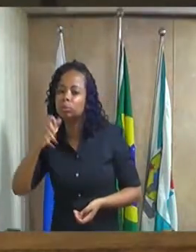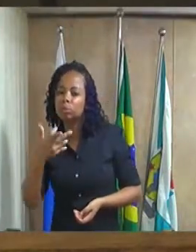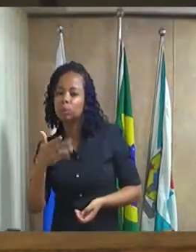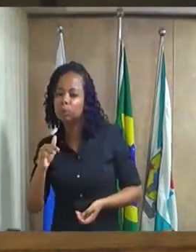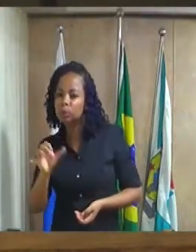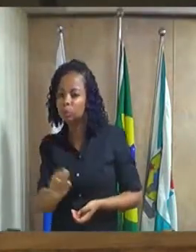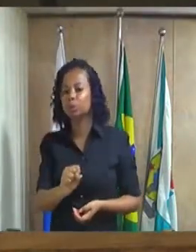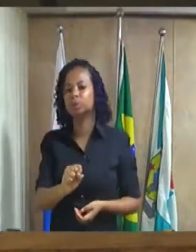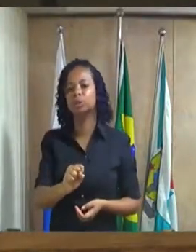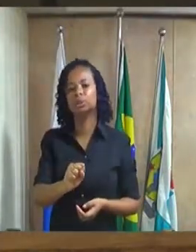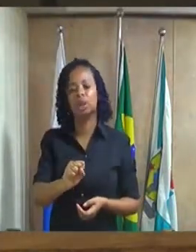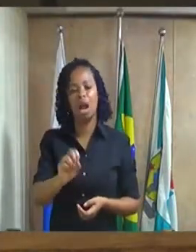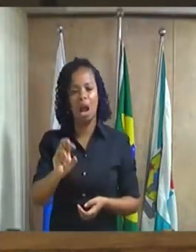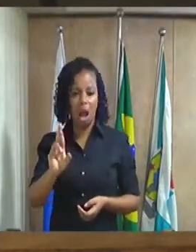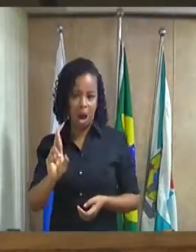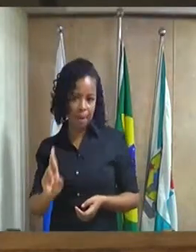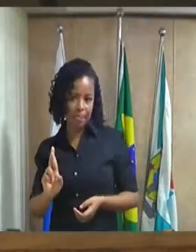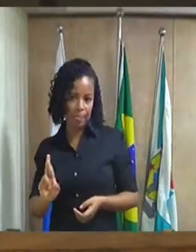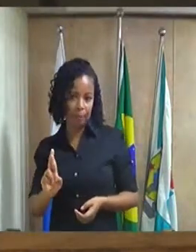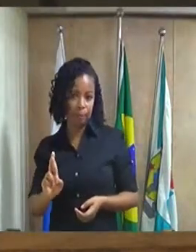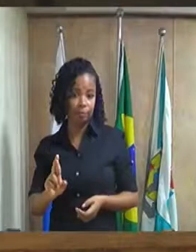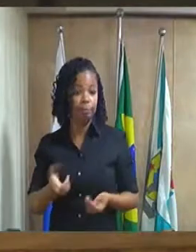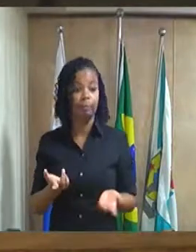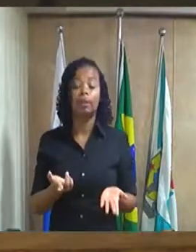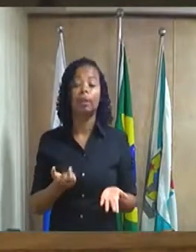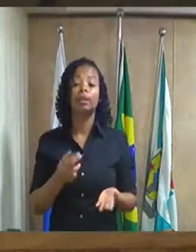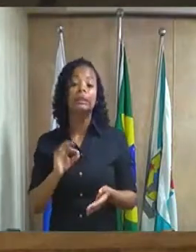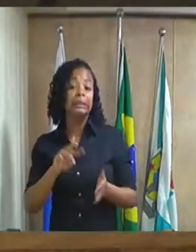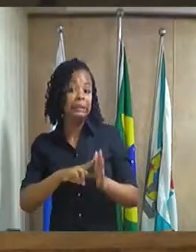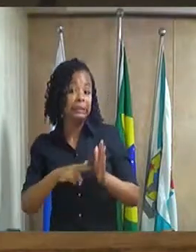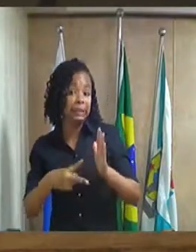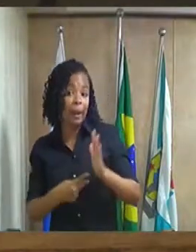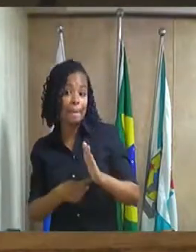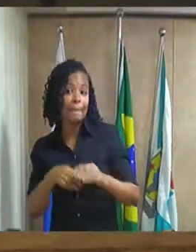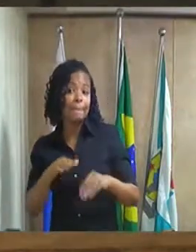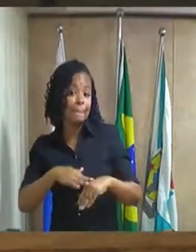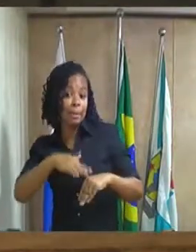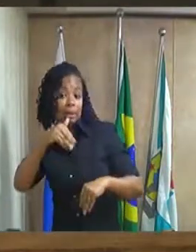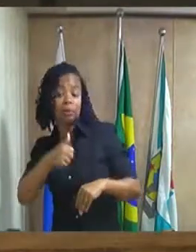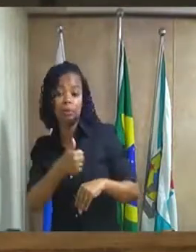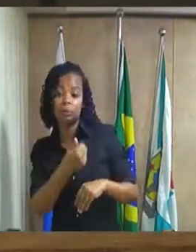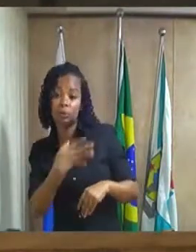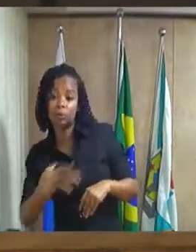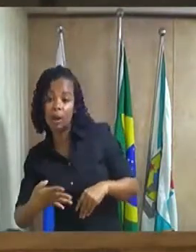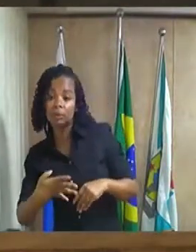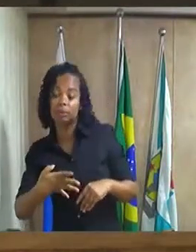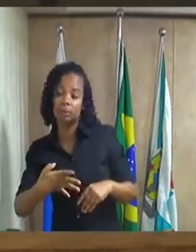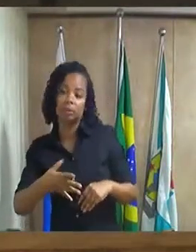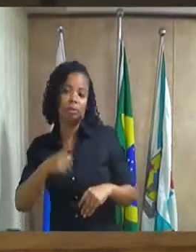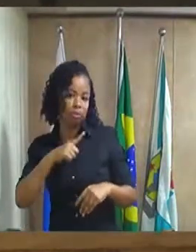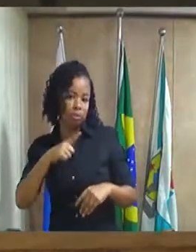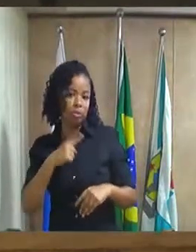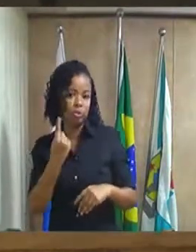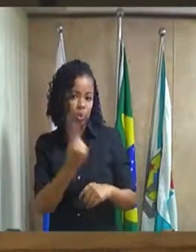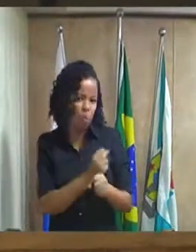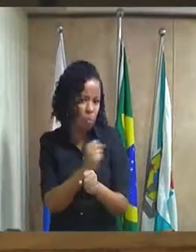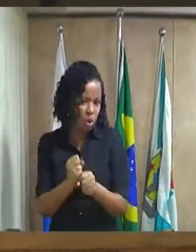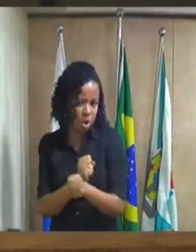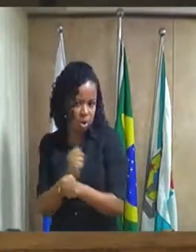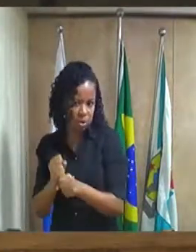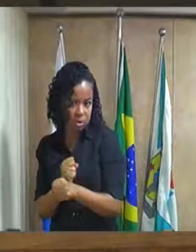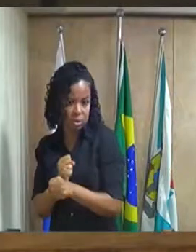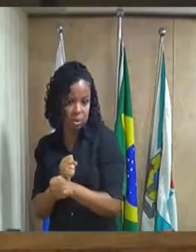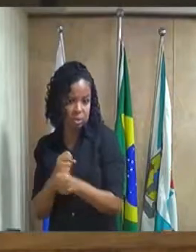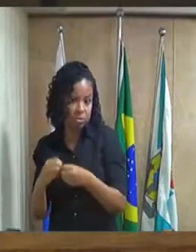mais do que um quarto de todo orçamento de um ano do município de Duque de Caxias então quando você